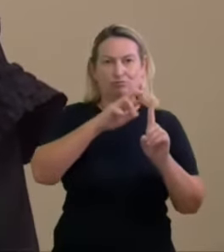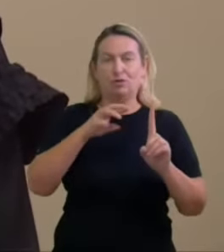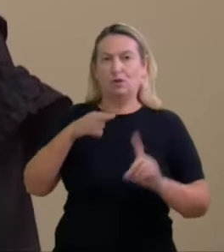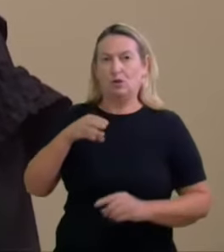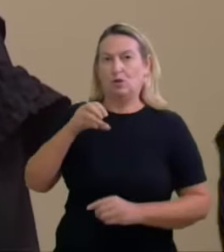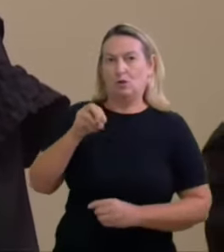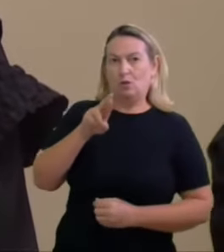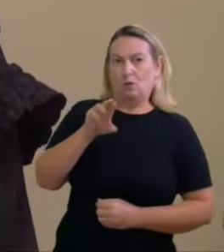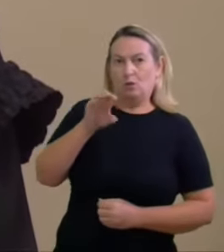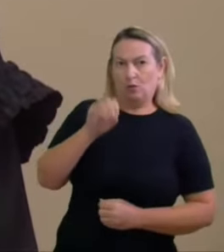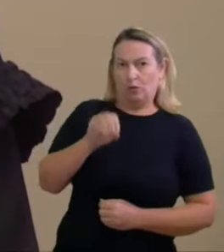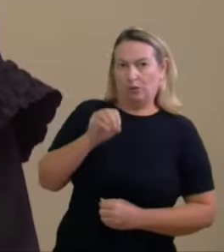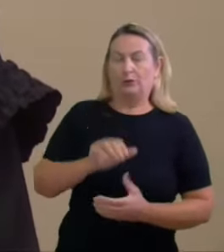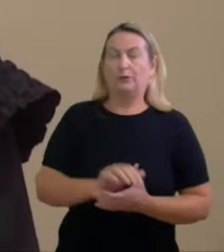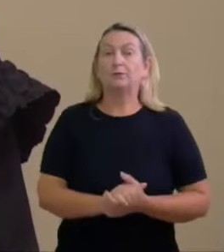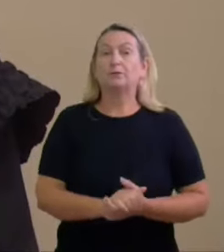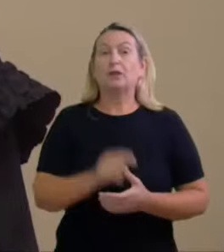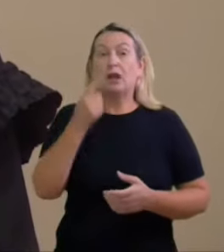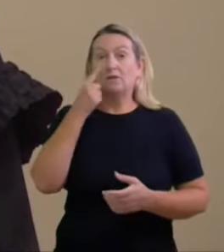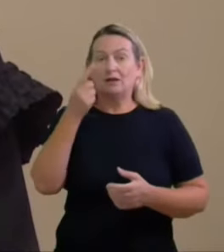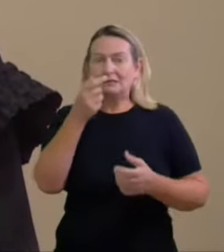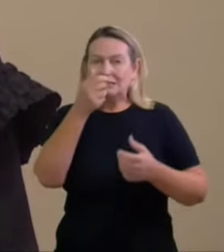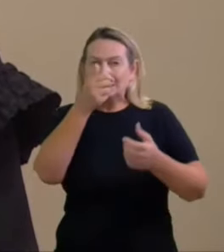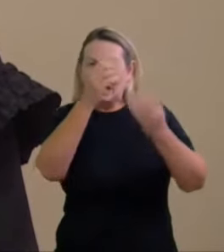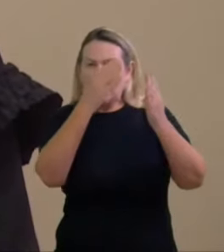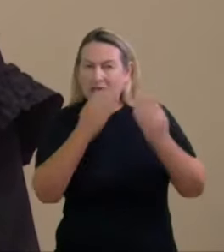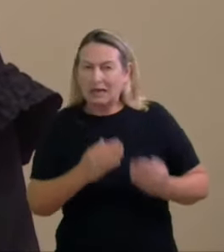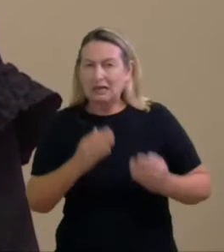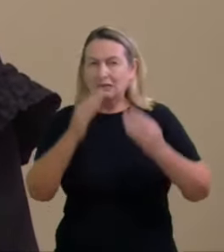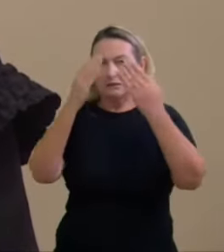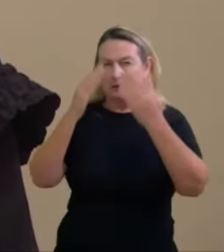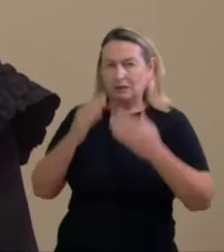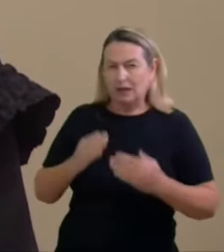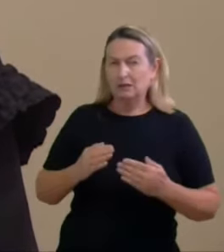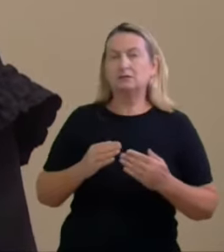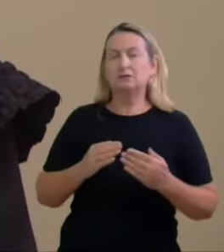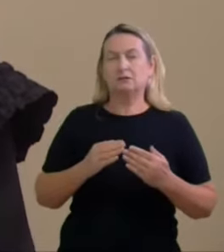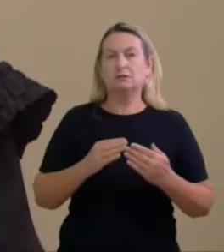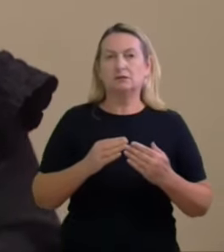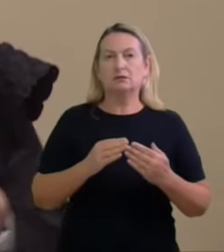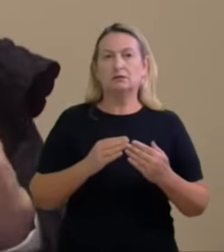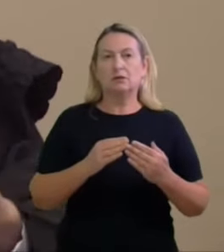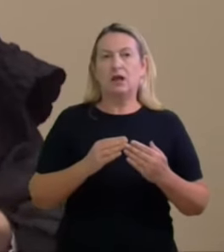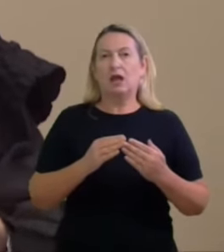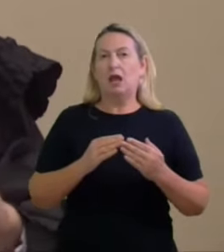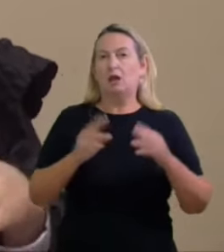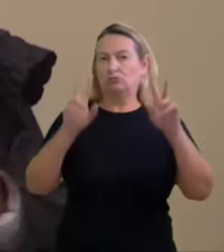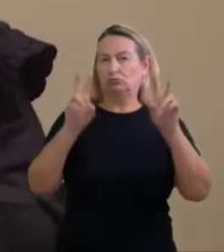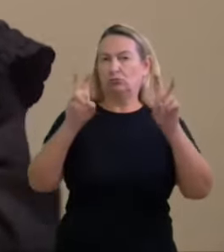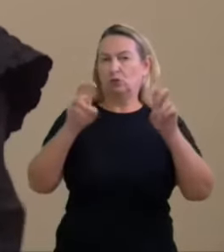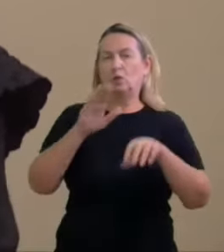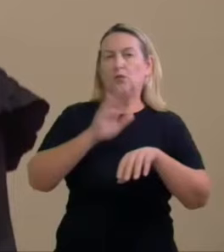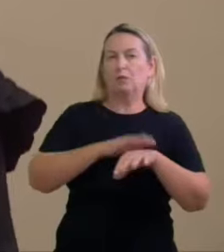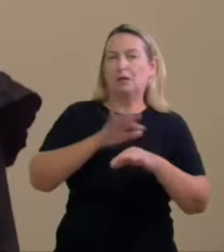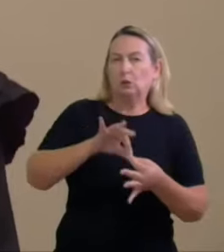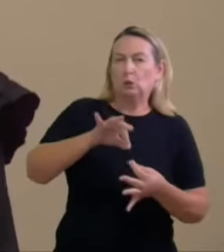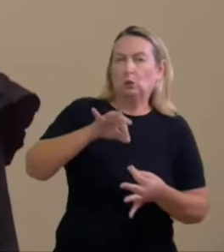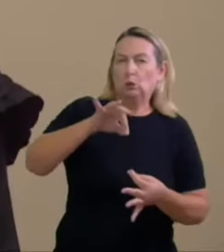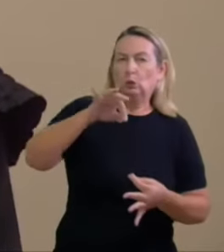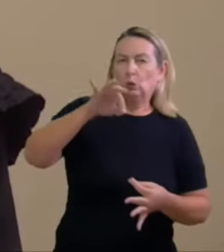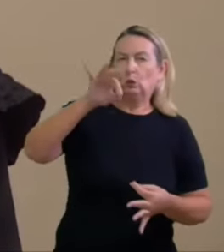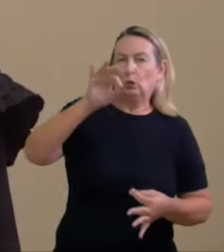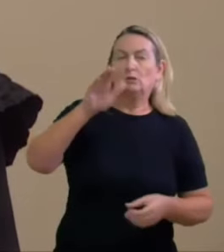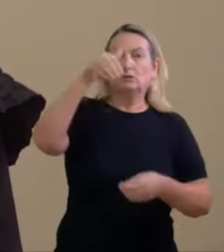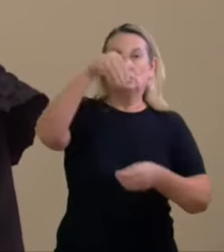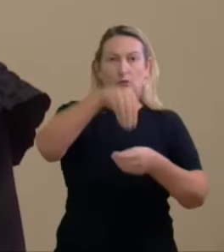faço toda essa análise aqui na verdade é o o tópico mais longo do voto é justamente fazer